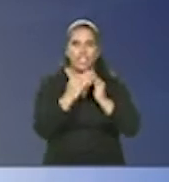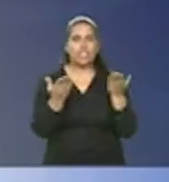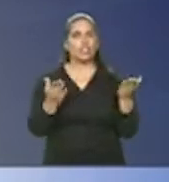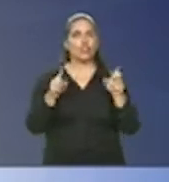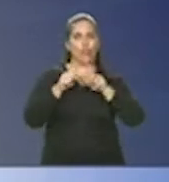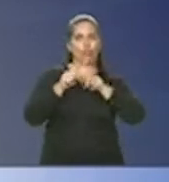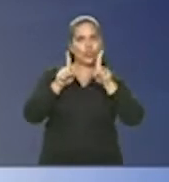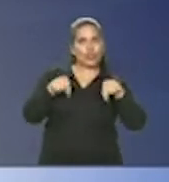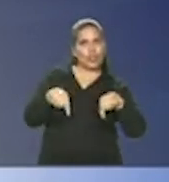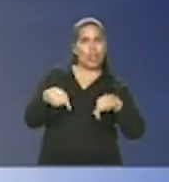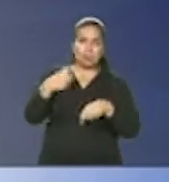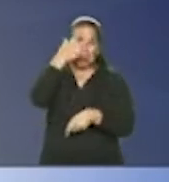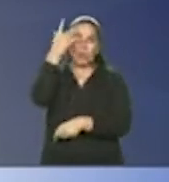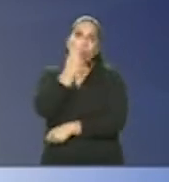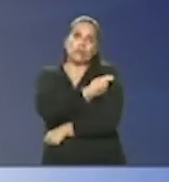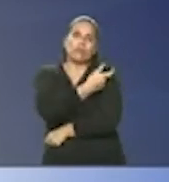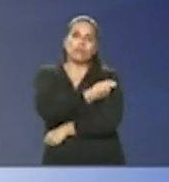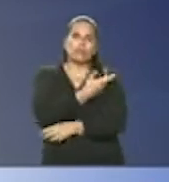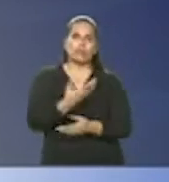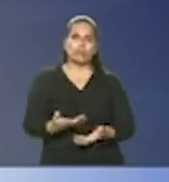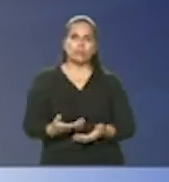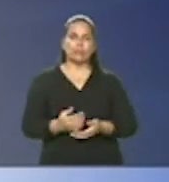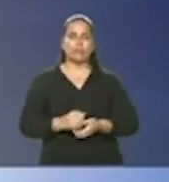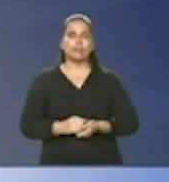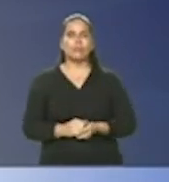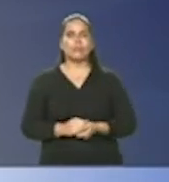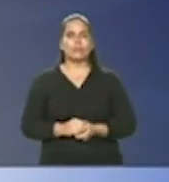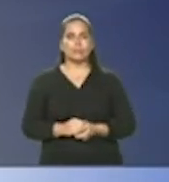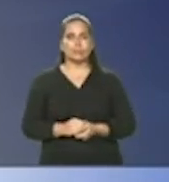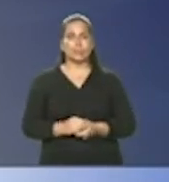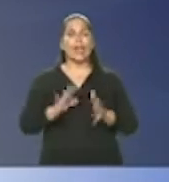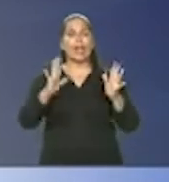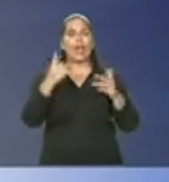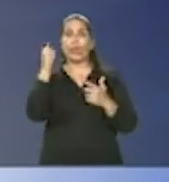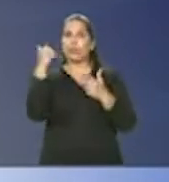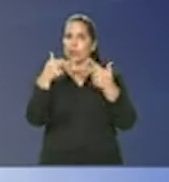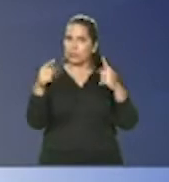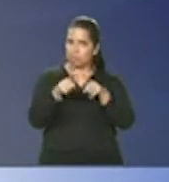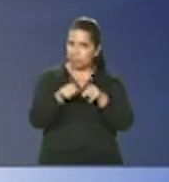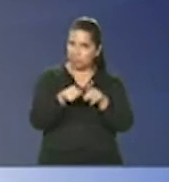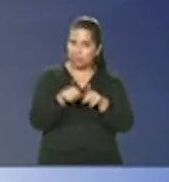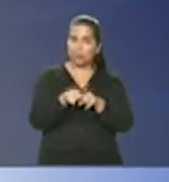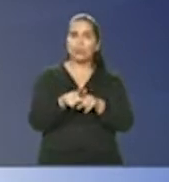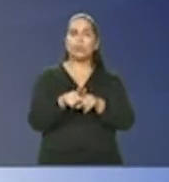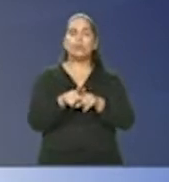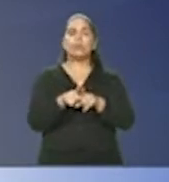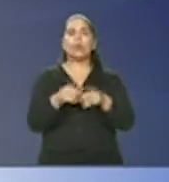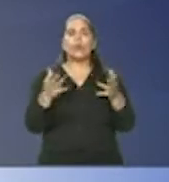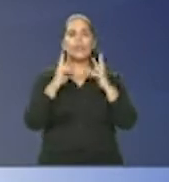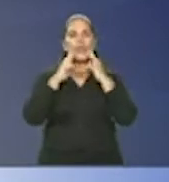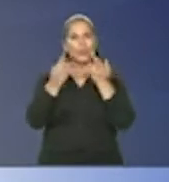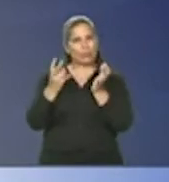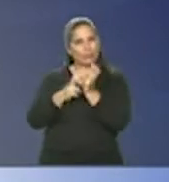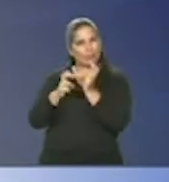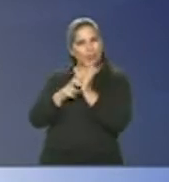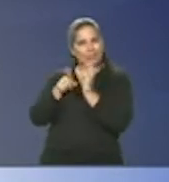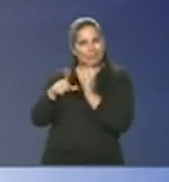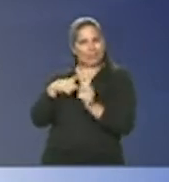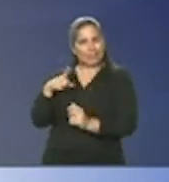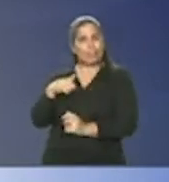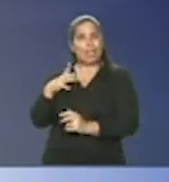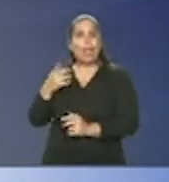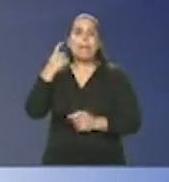e nas pessoas da maneira que ah outra coisa também hoje na reunião da manhã a grande